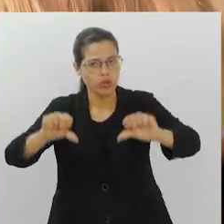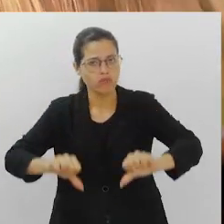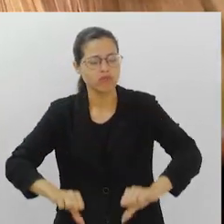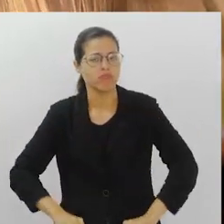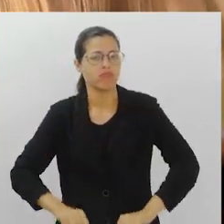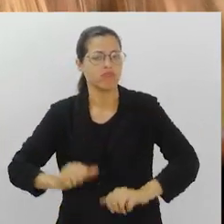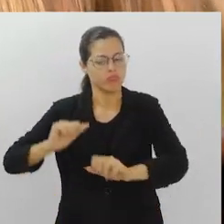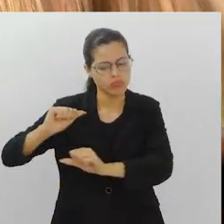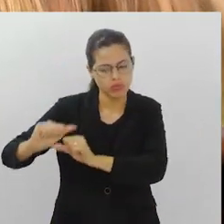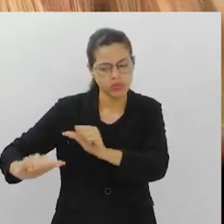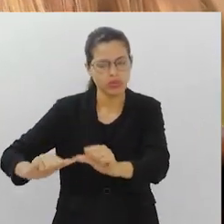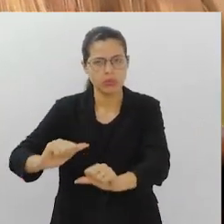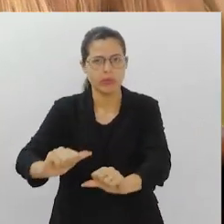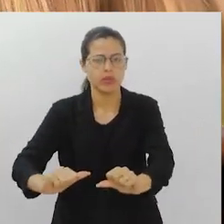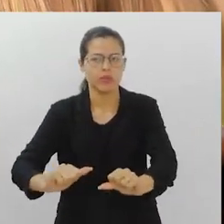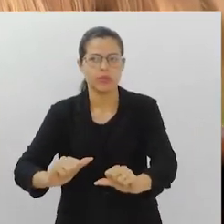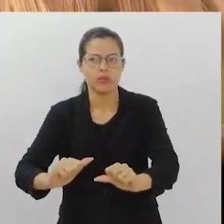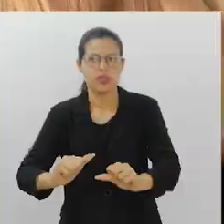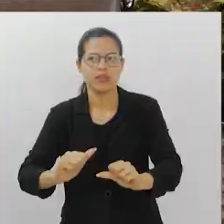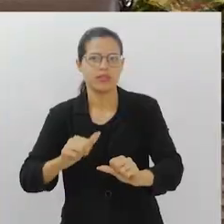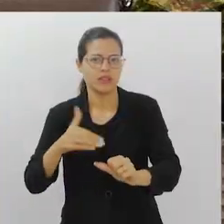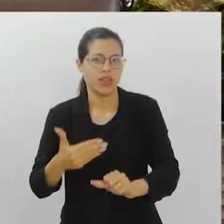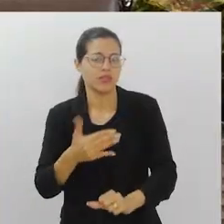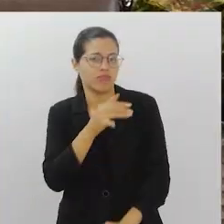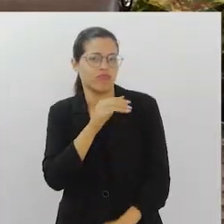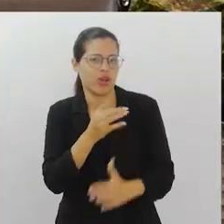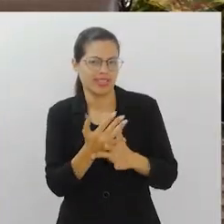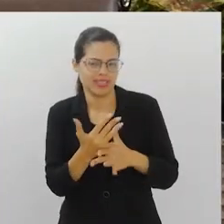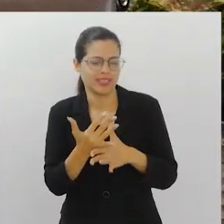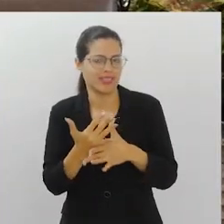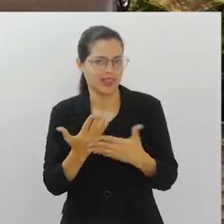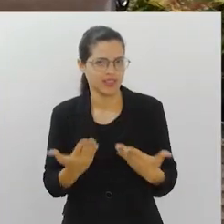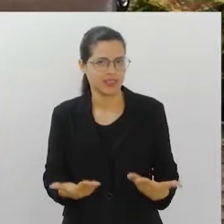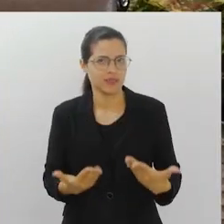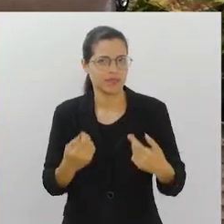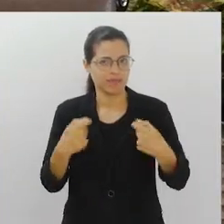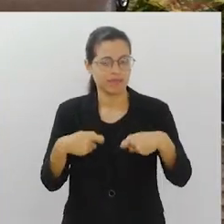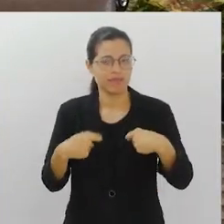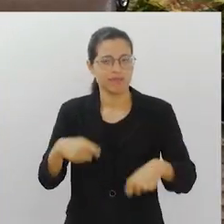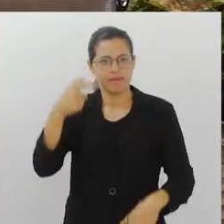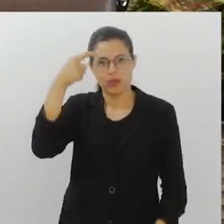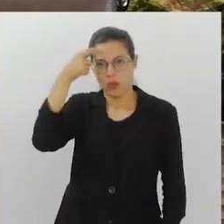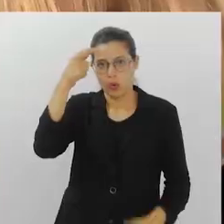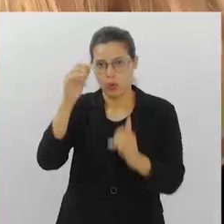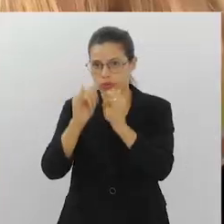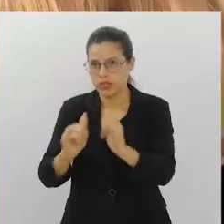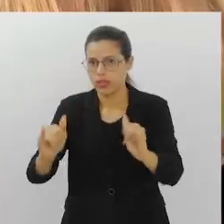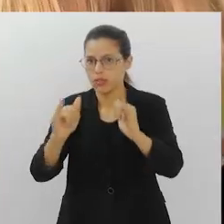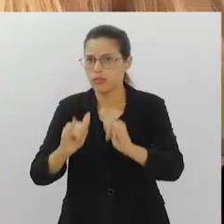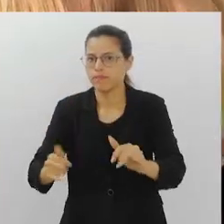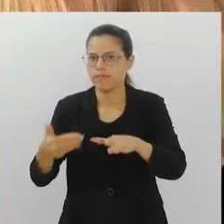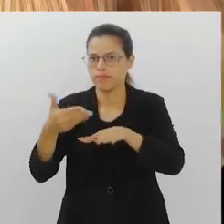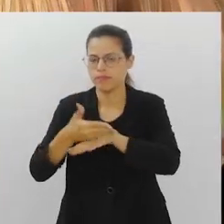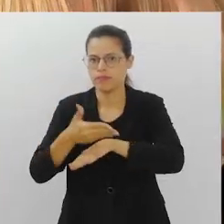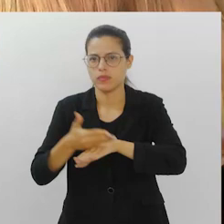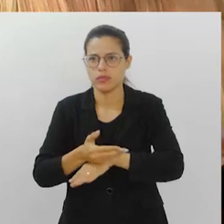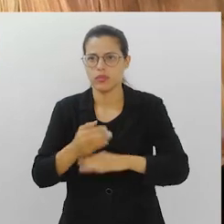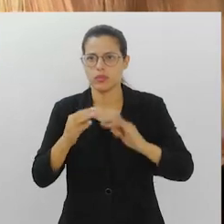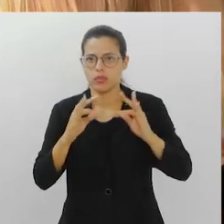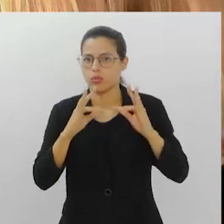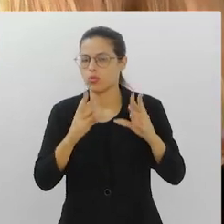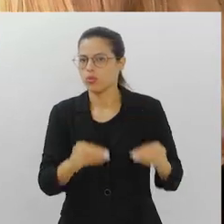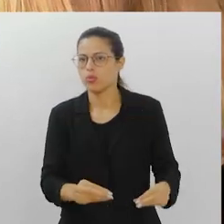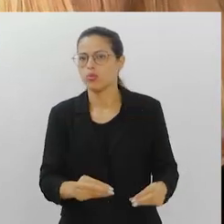vai só mudando todo o conceito da cidade. Então, a conscientização da participação de